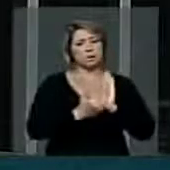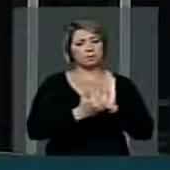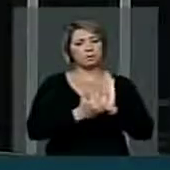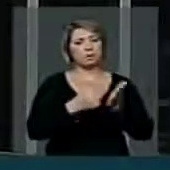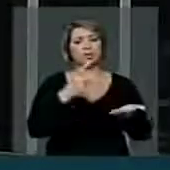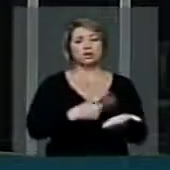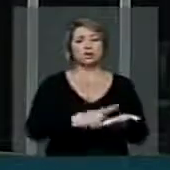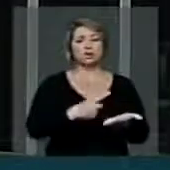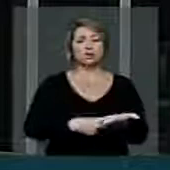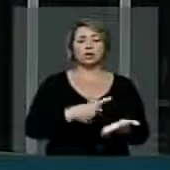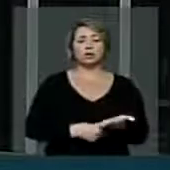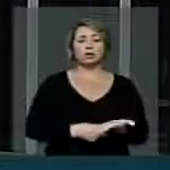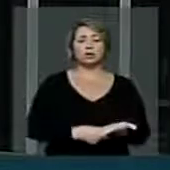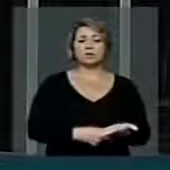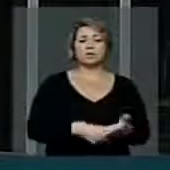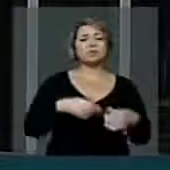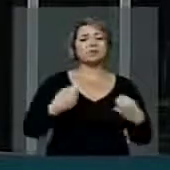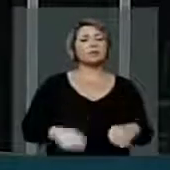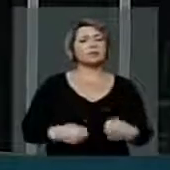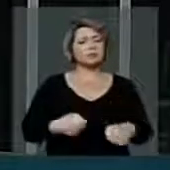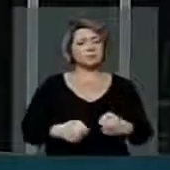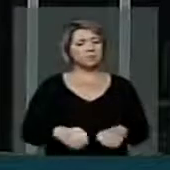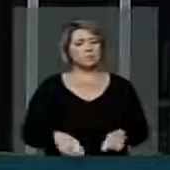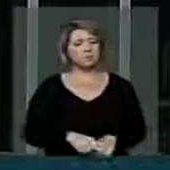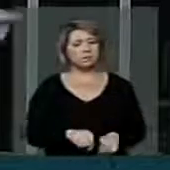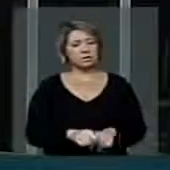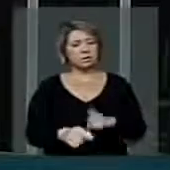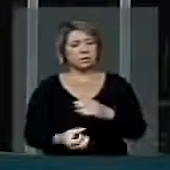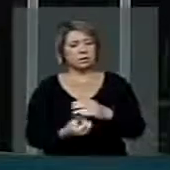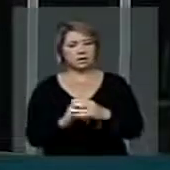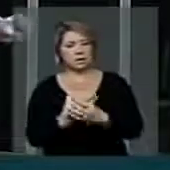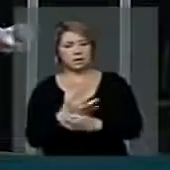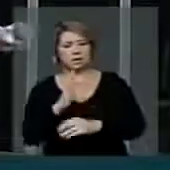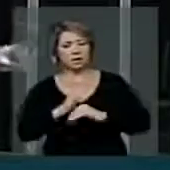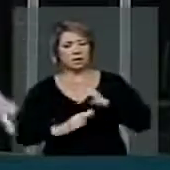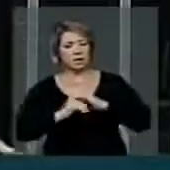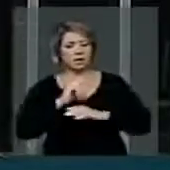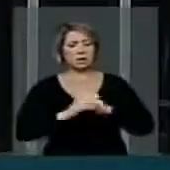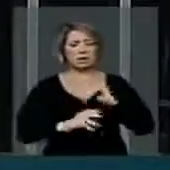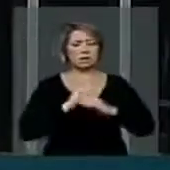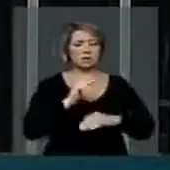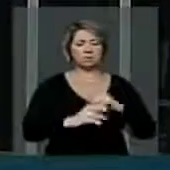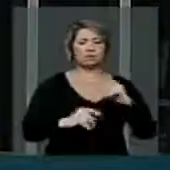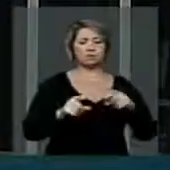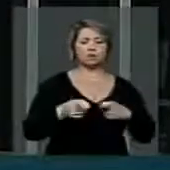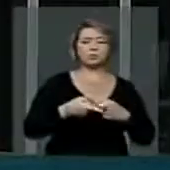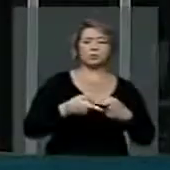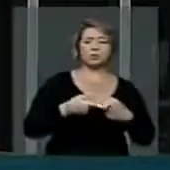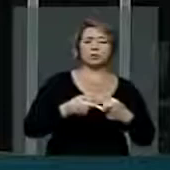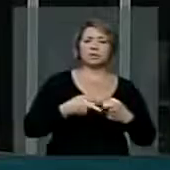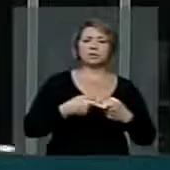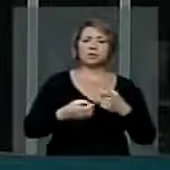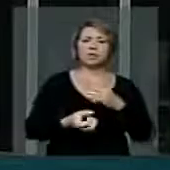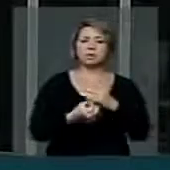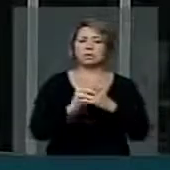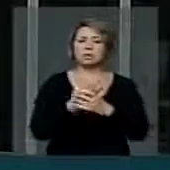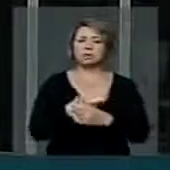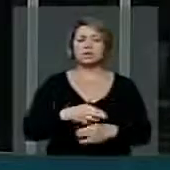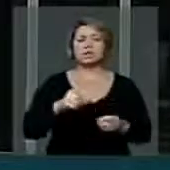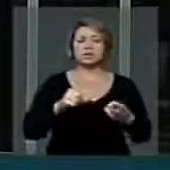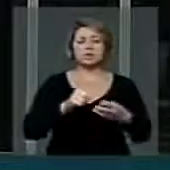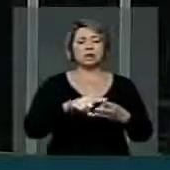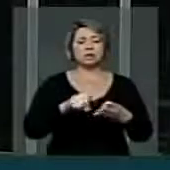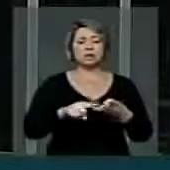o compromisso que disciplina a necessidade da criação de uma carreira de Estado para os médicos a serem implementada em três